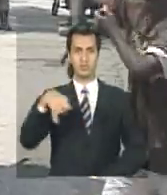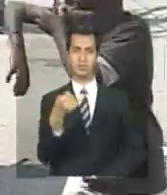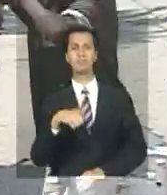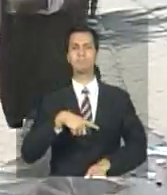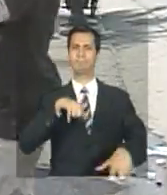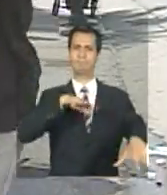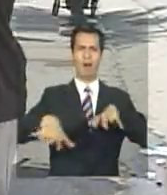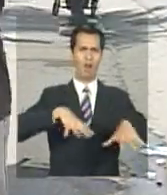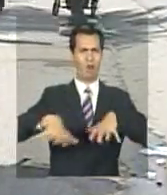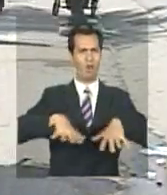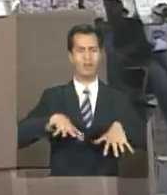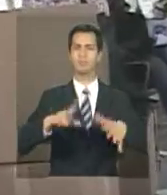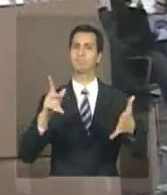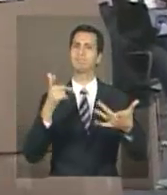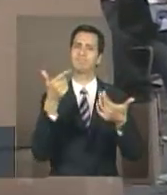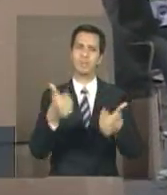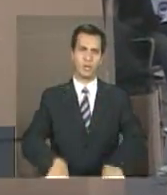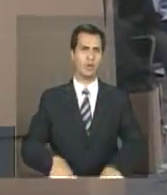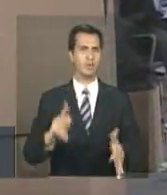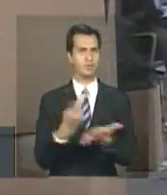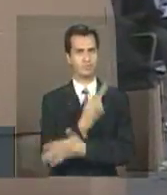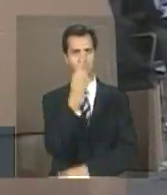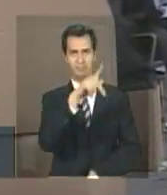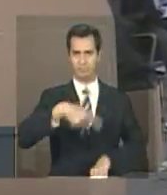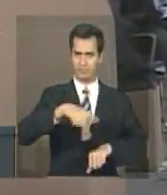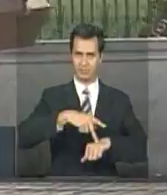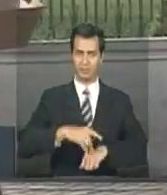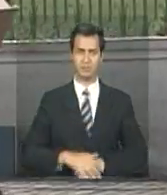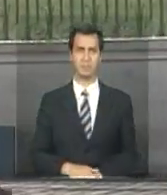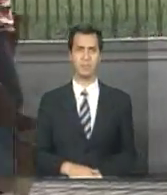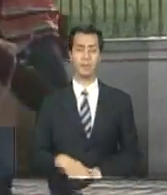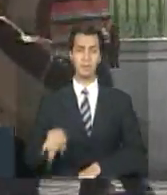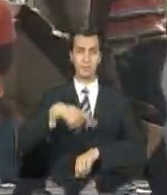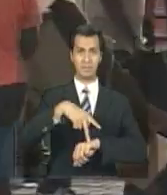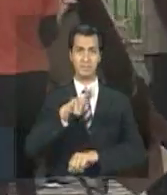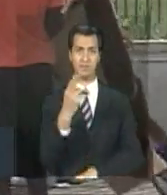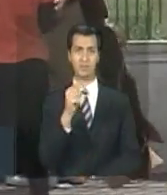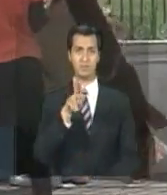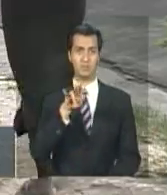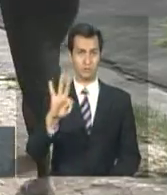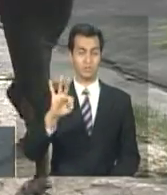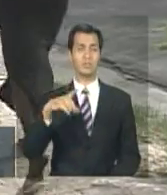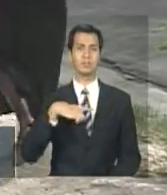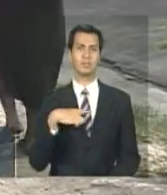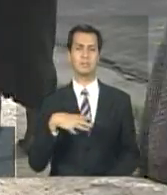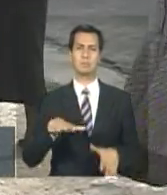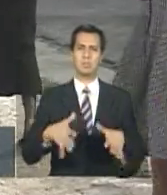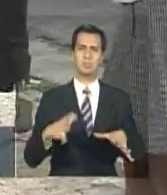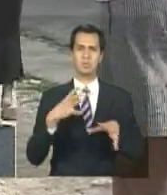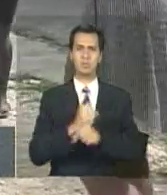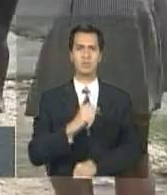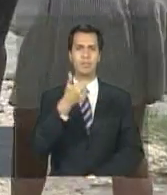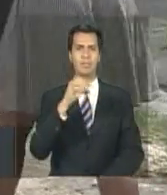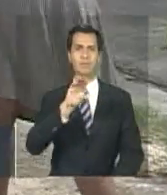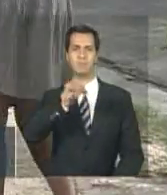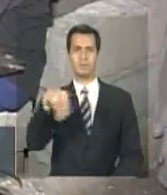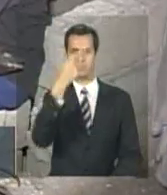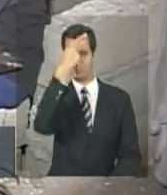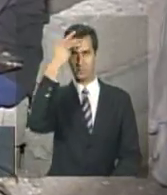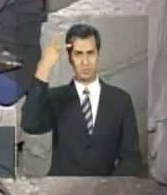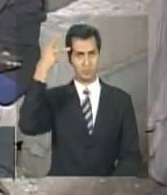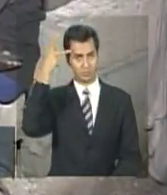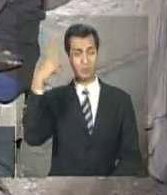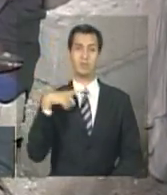O Haiti tem em torno de 10 milhões de habitantes, a maioria na capital, Porto Príncipe. 95%